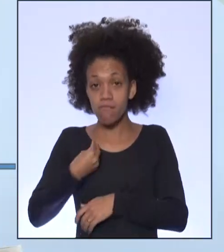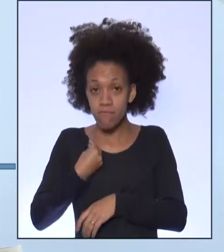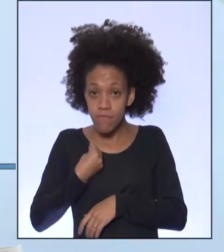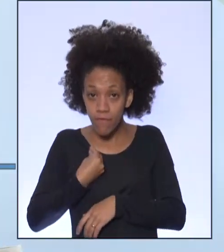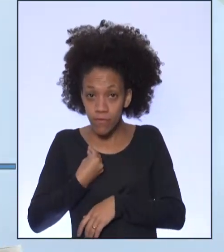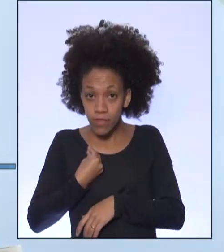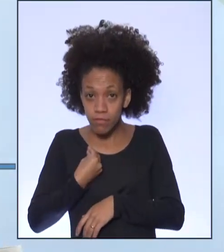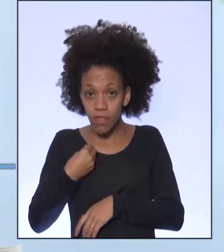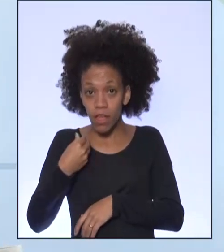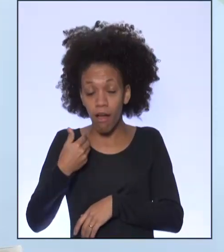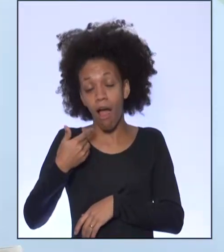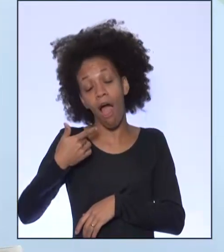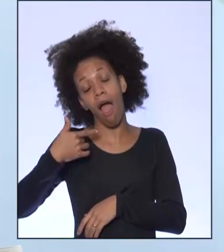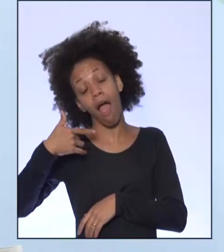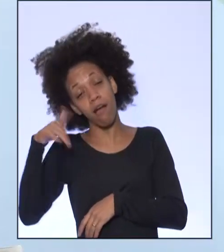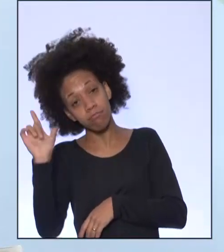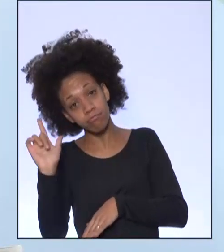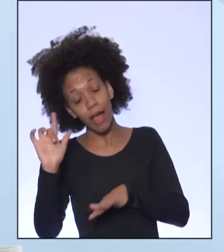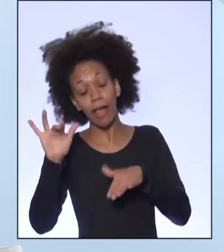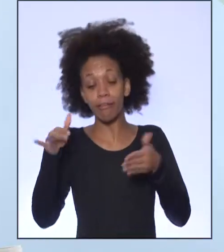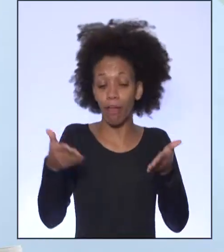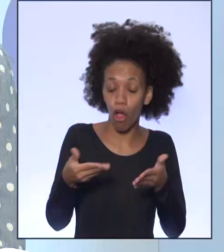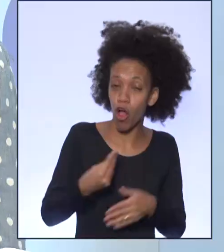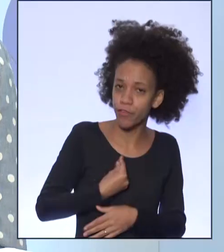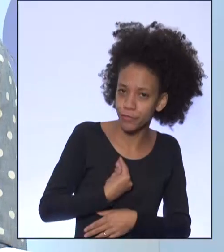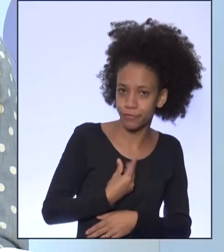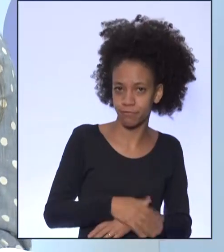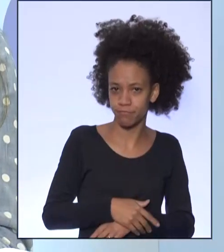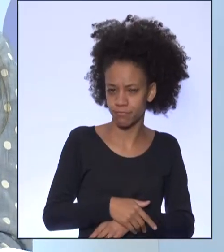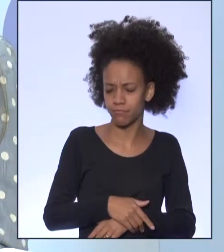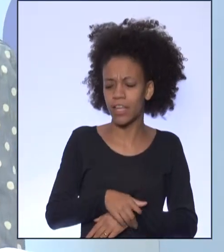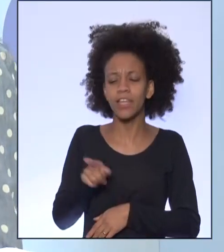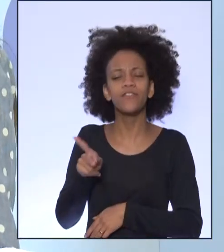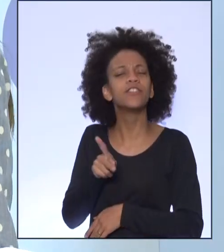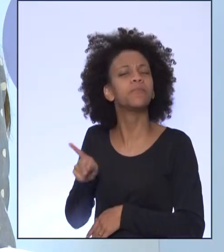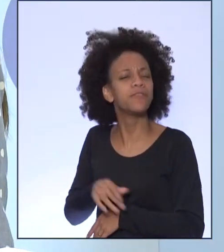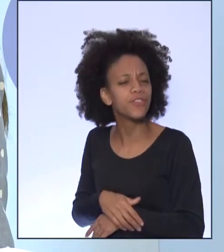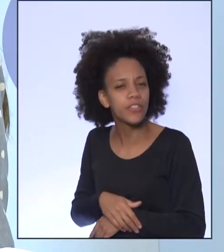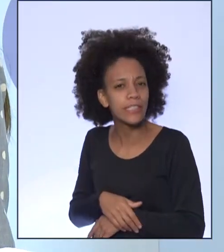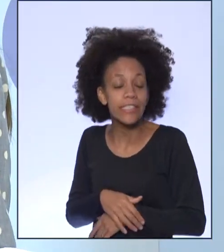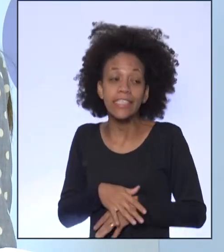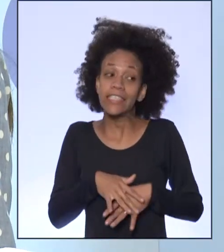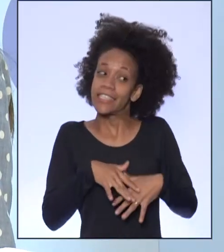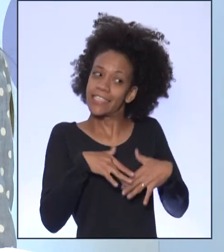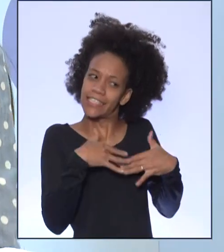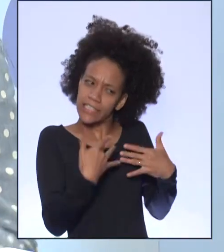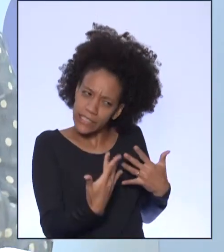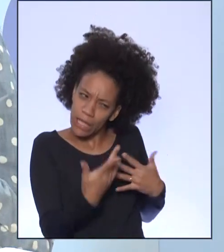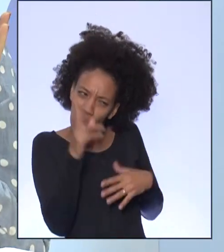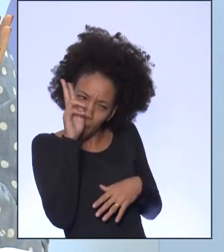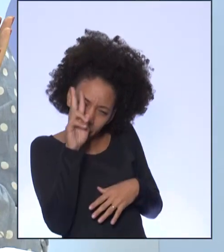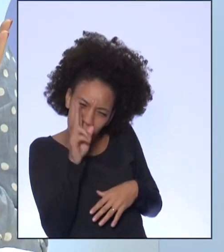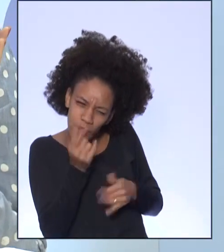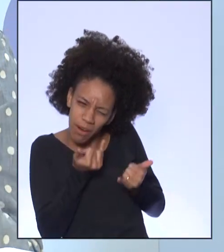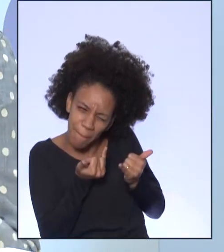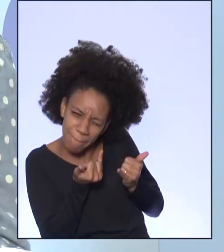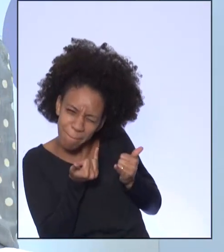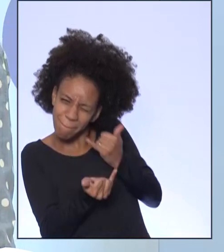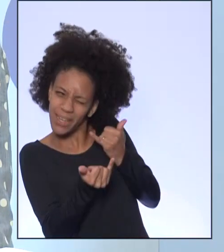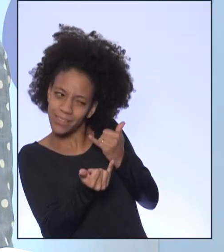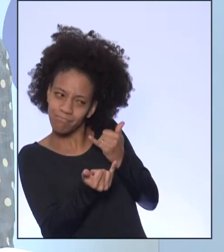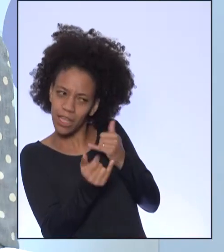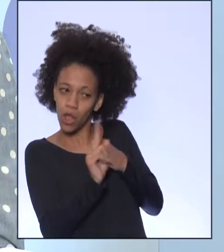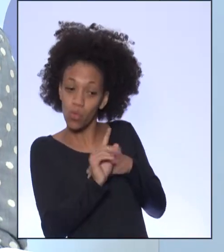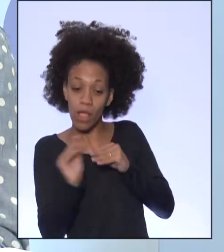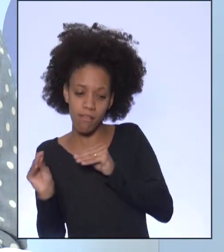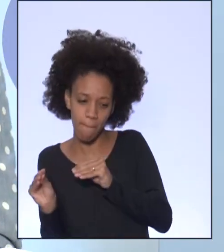onde eu vivo. E você, professora Milene? Então, eu tenho uma história mais ou menos parecida. Não tenho essa mudança de